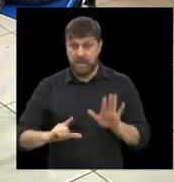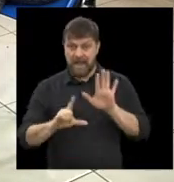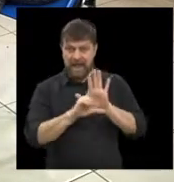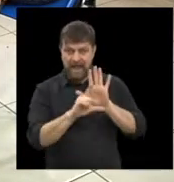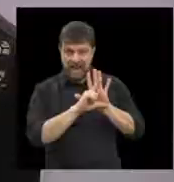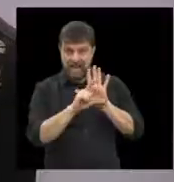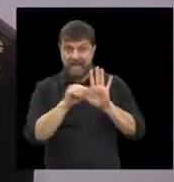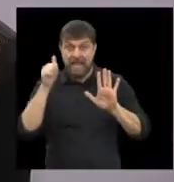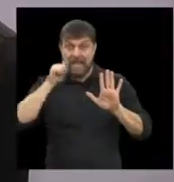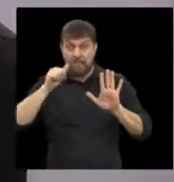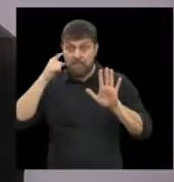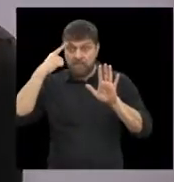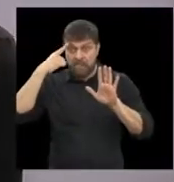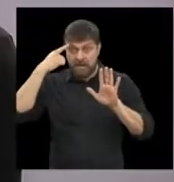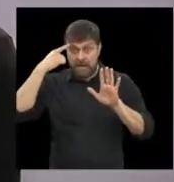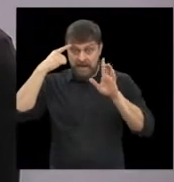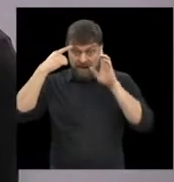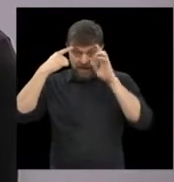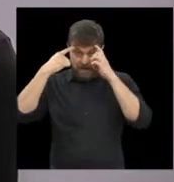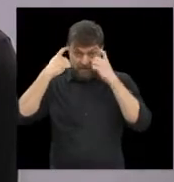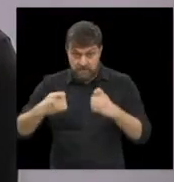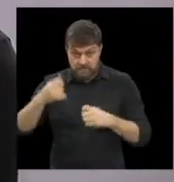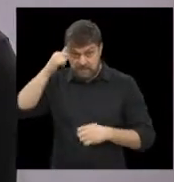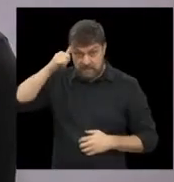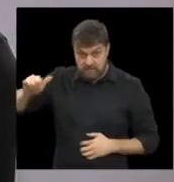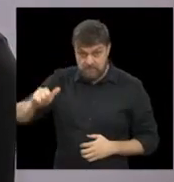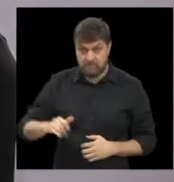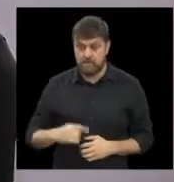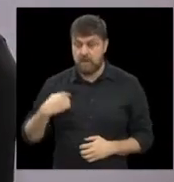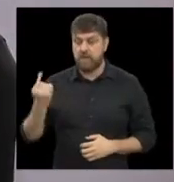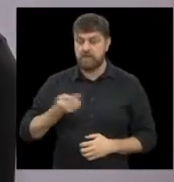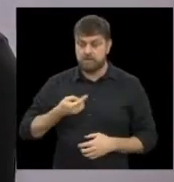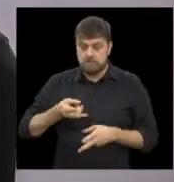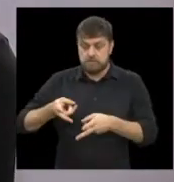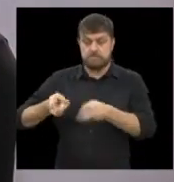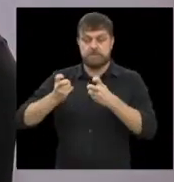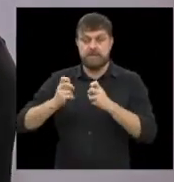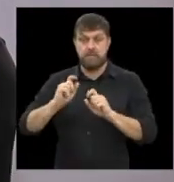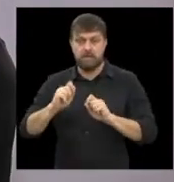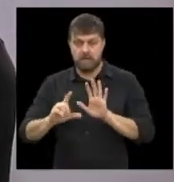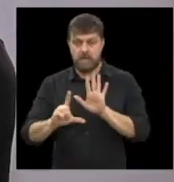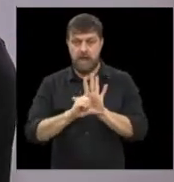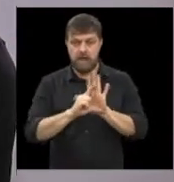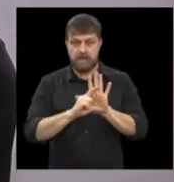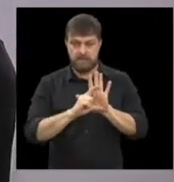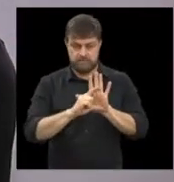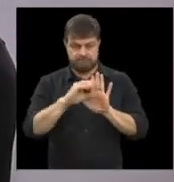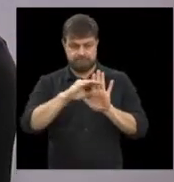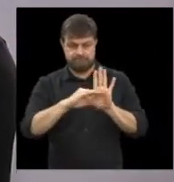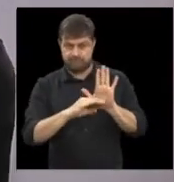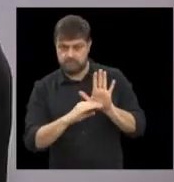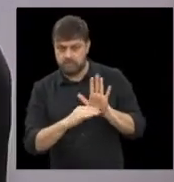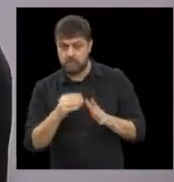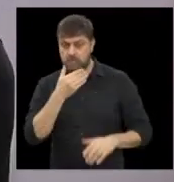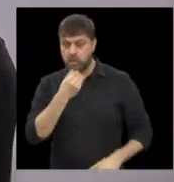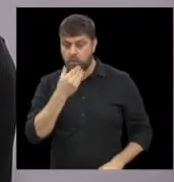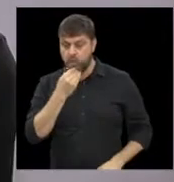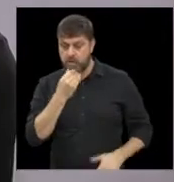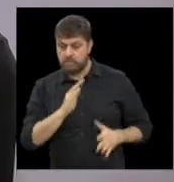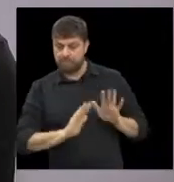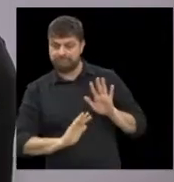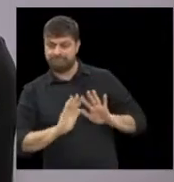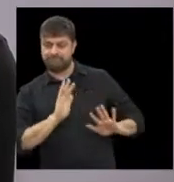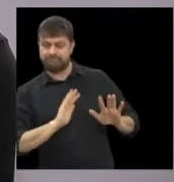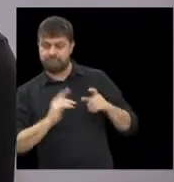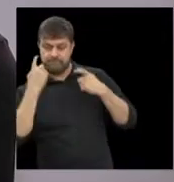Maria da Penha, em 2006, aos poucos a gente percebe que a preocupação até do homem, né,